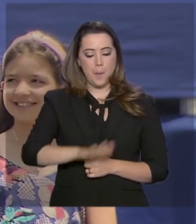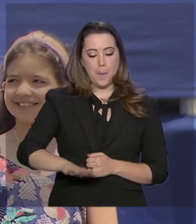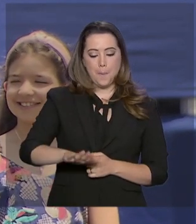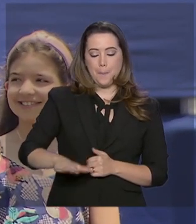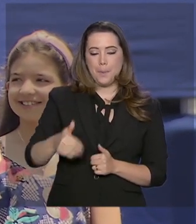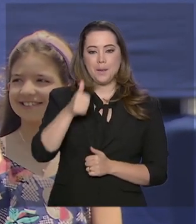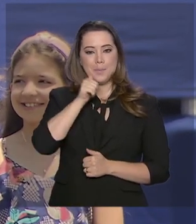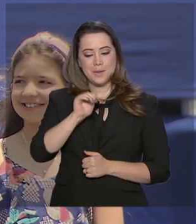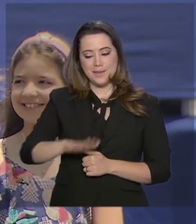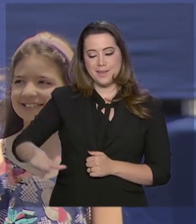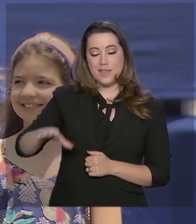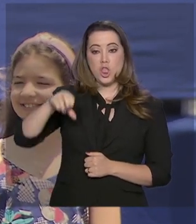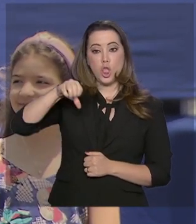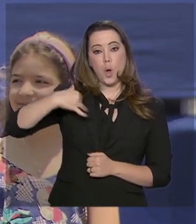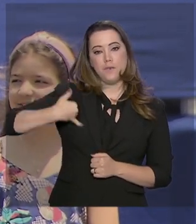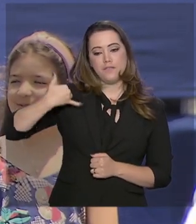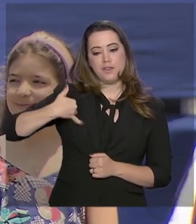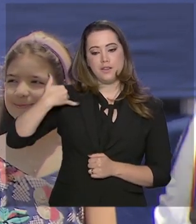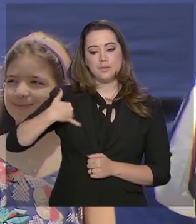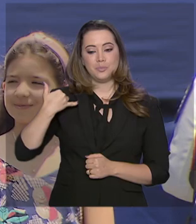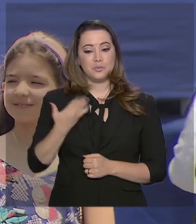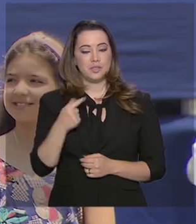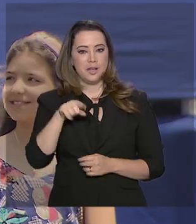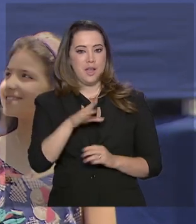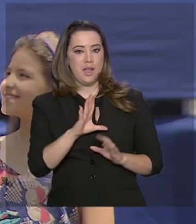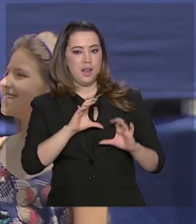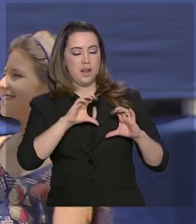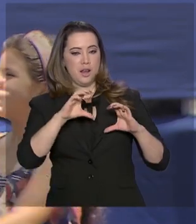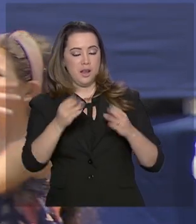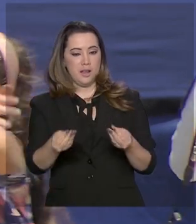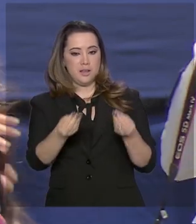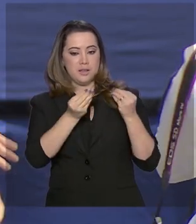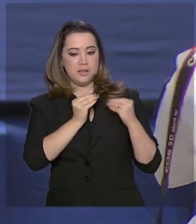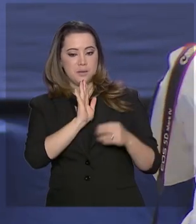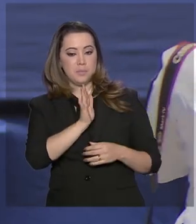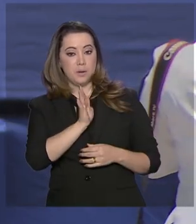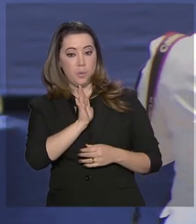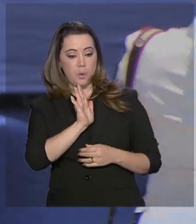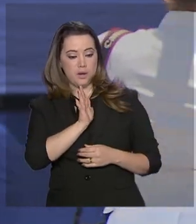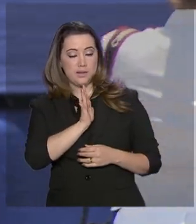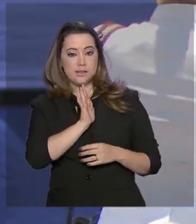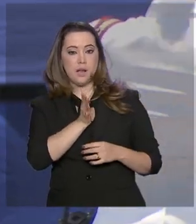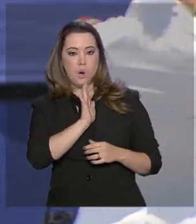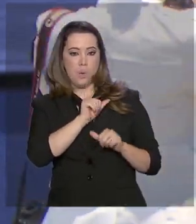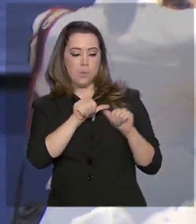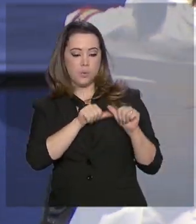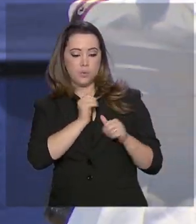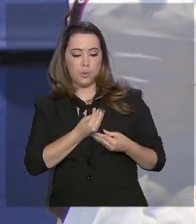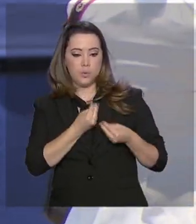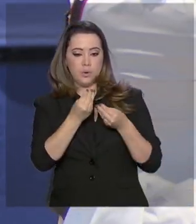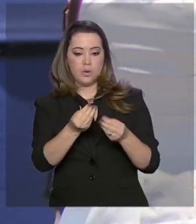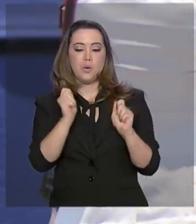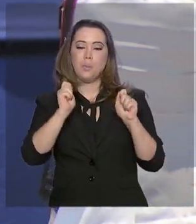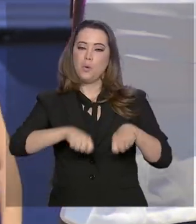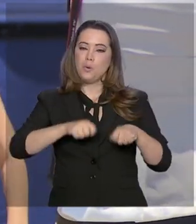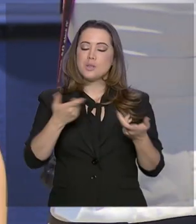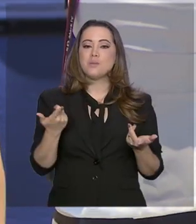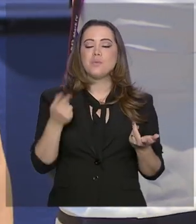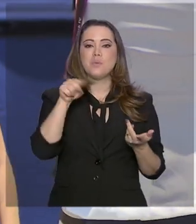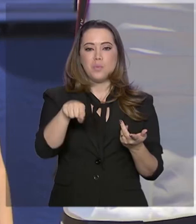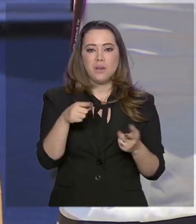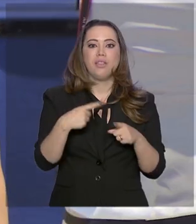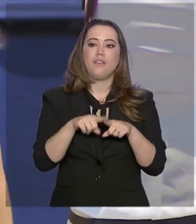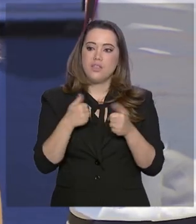Alícia, de 9 anos. Ela recebeu um coração e a cirurgia foi possível porque a Força Aérea fez o